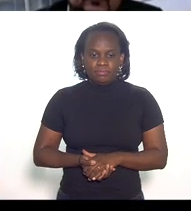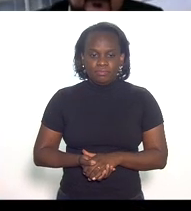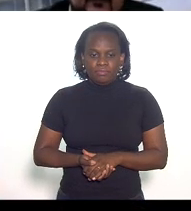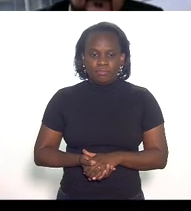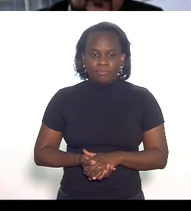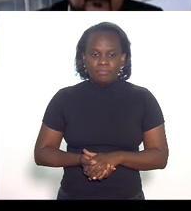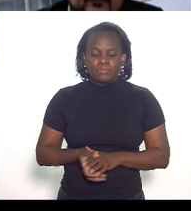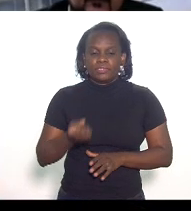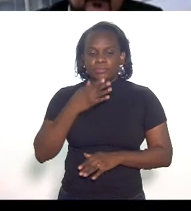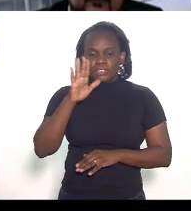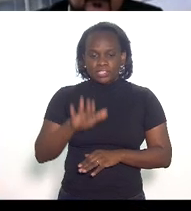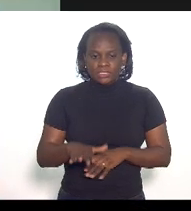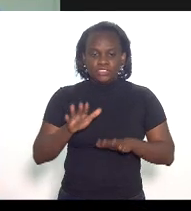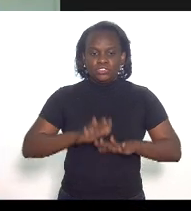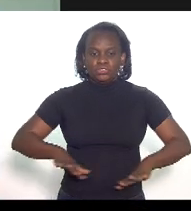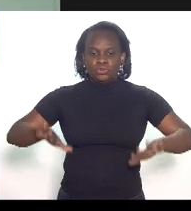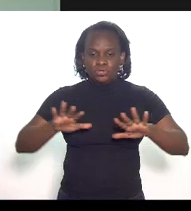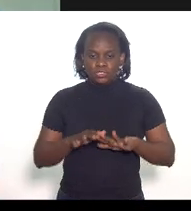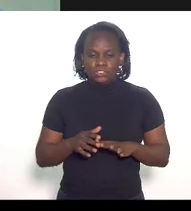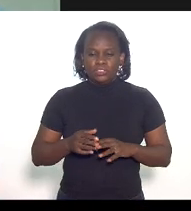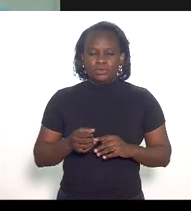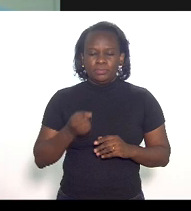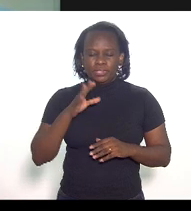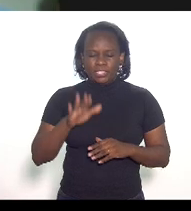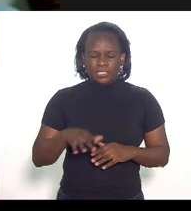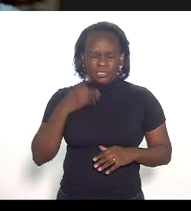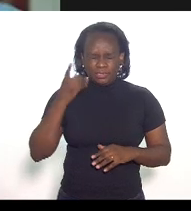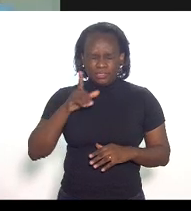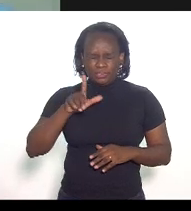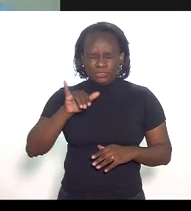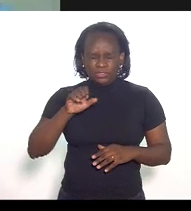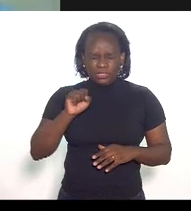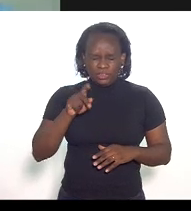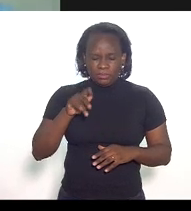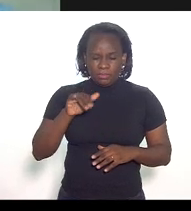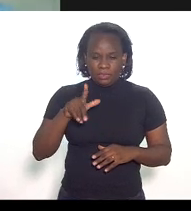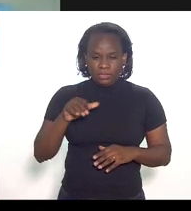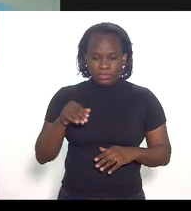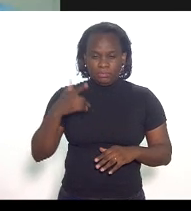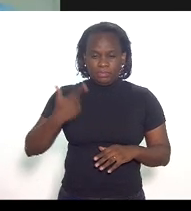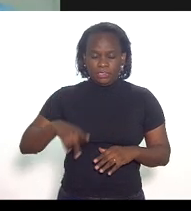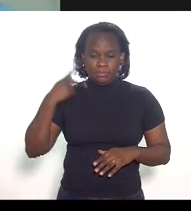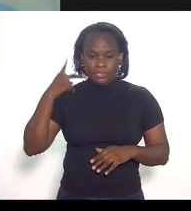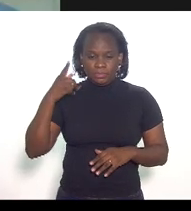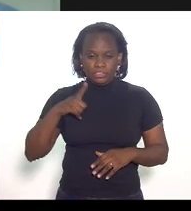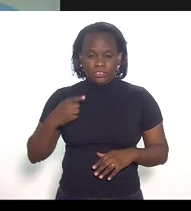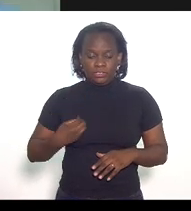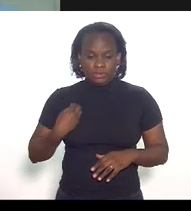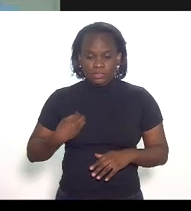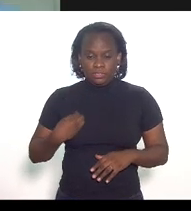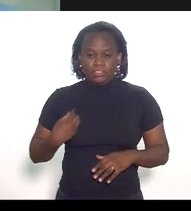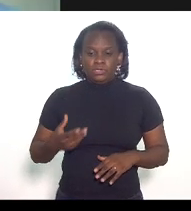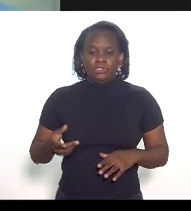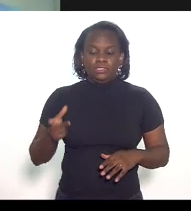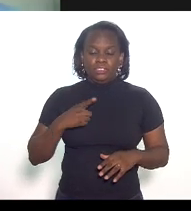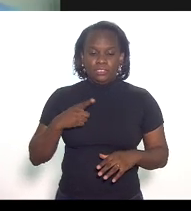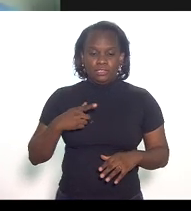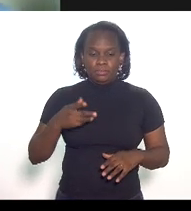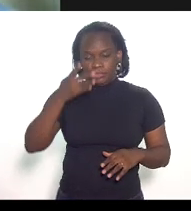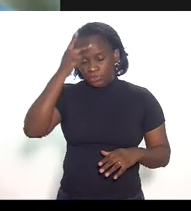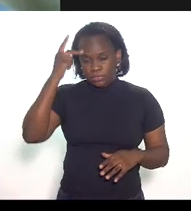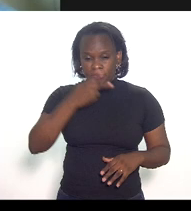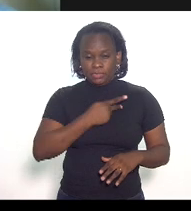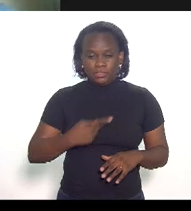boa tarde a todos boa tarde deputado Gustavo demais parlamentares aqui presentes cumprimento na pessoa do presidente